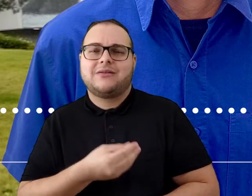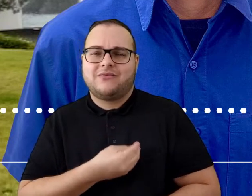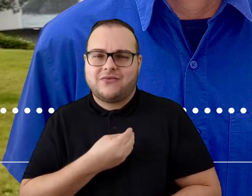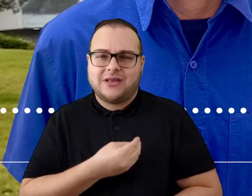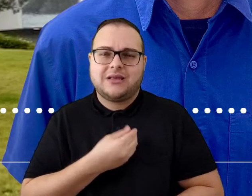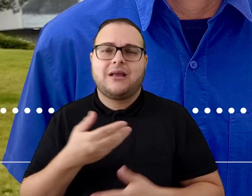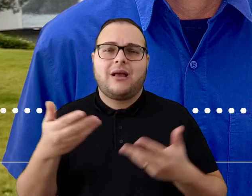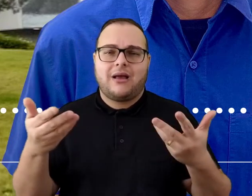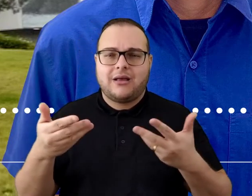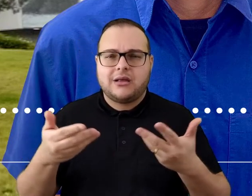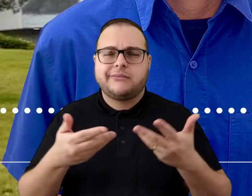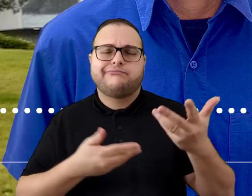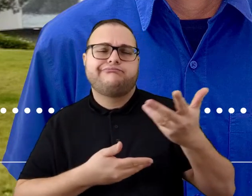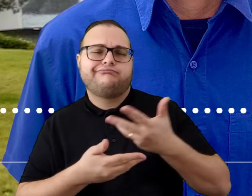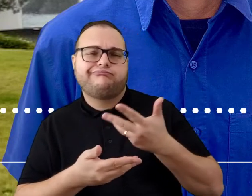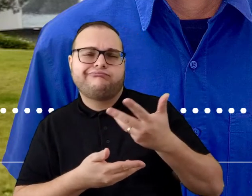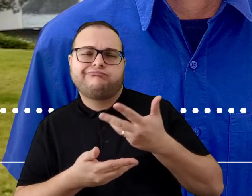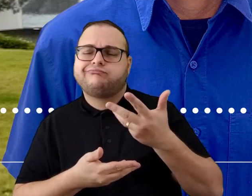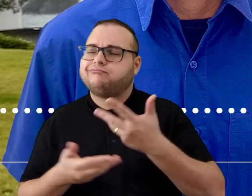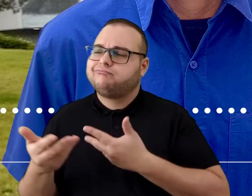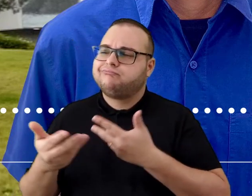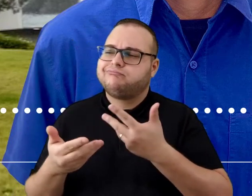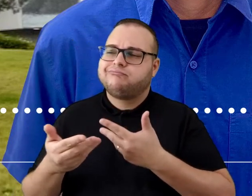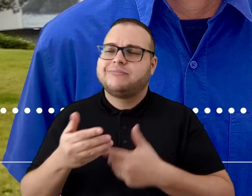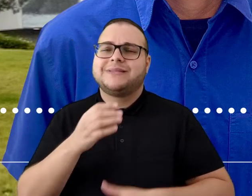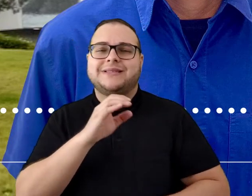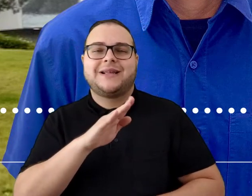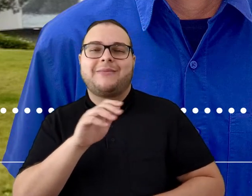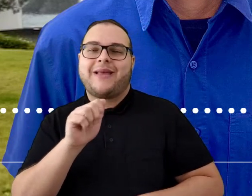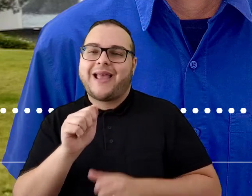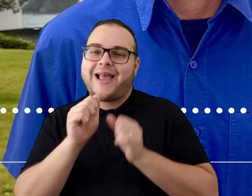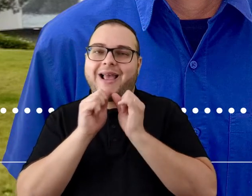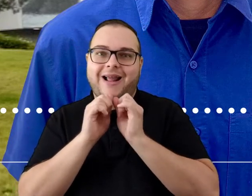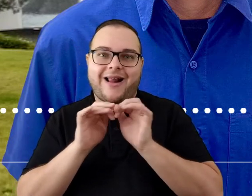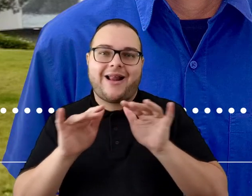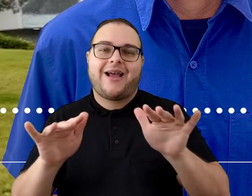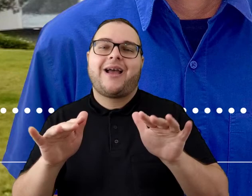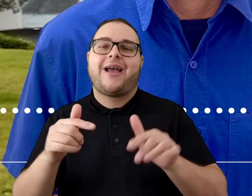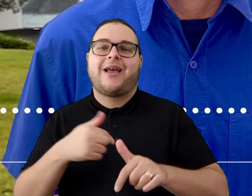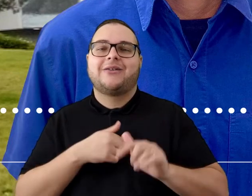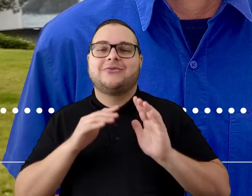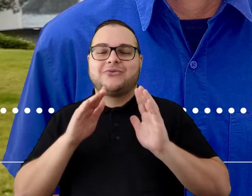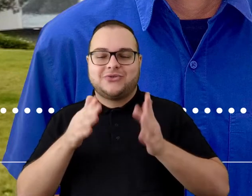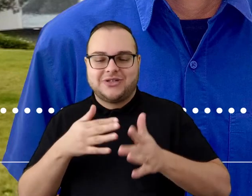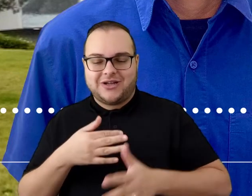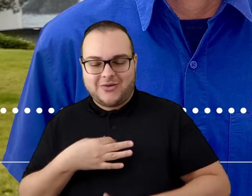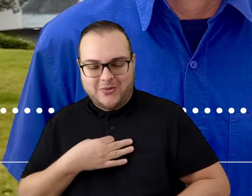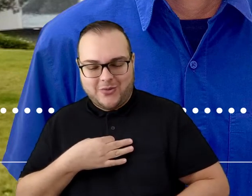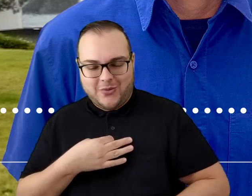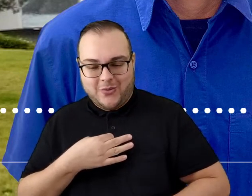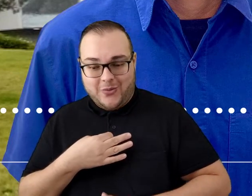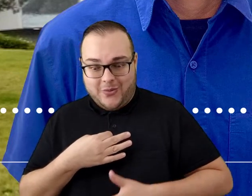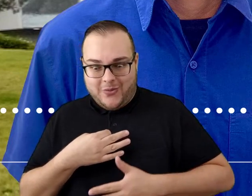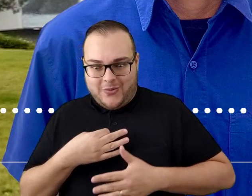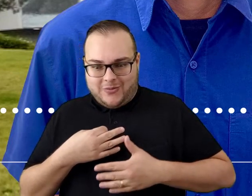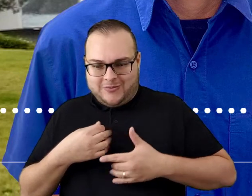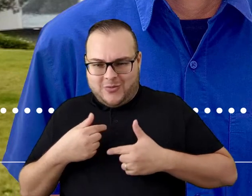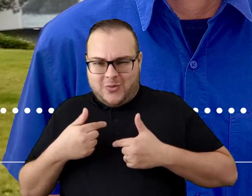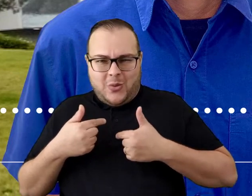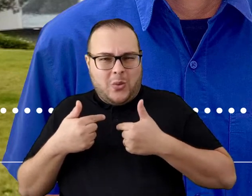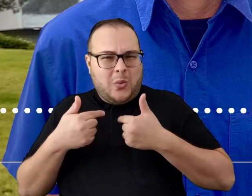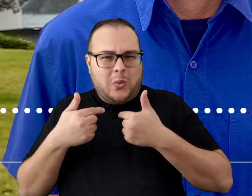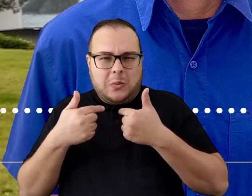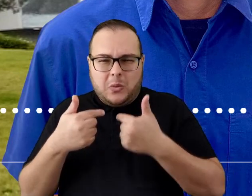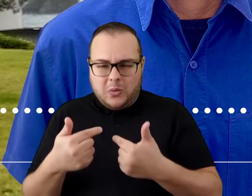estar aqui compartilhando esse momento com vocês. Com vocês e com a CBA toda, né? Como eu já falei, já vesti a camisa. Quero poder